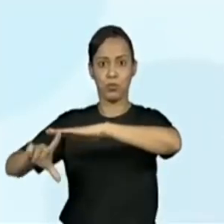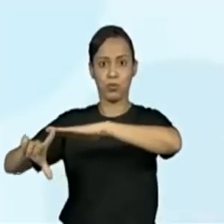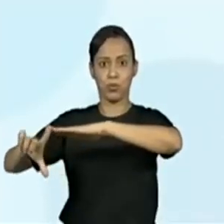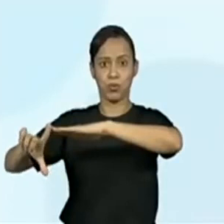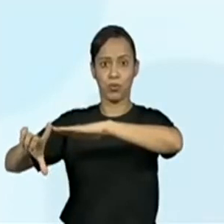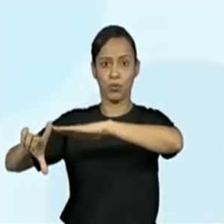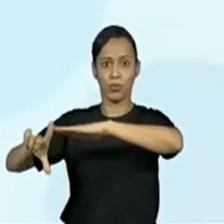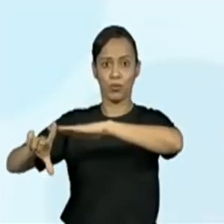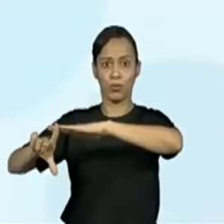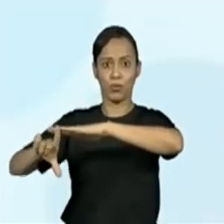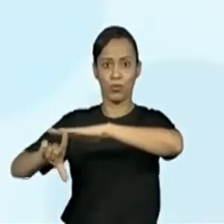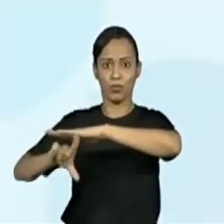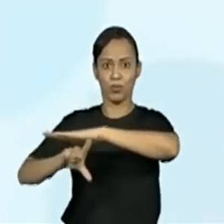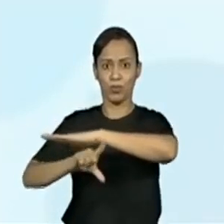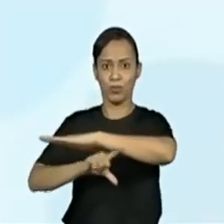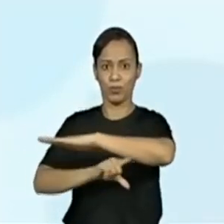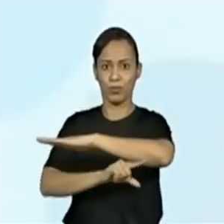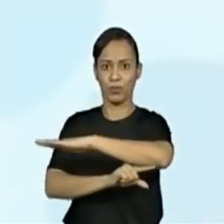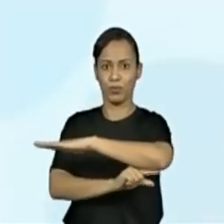Sim.